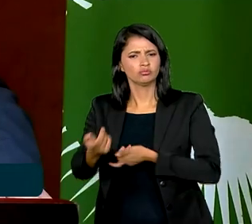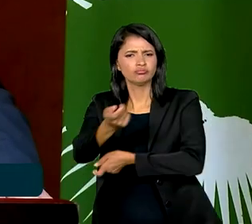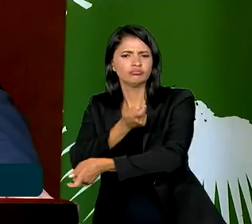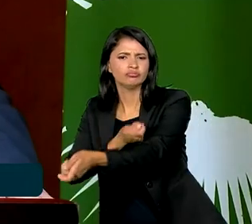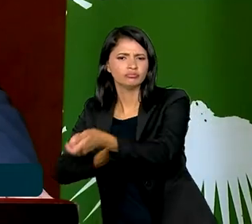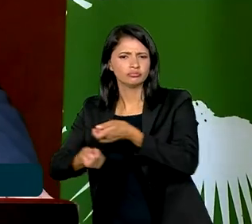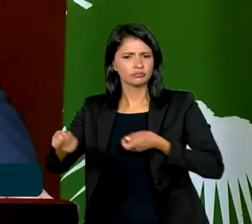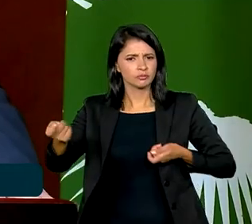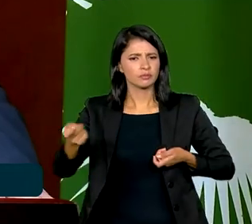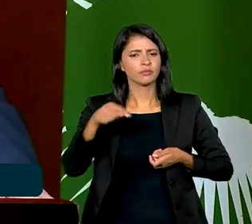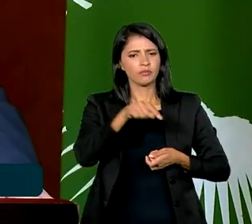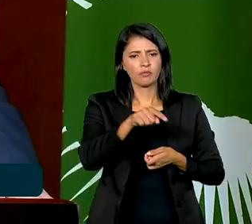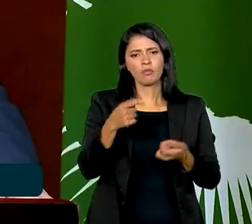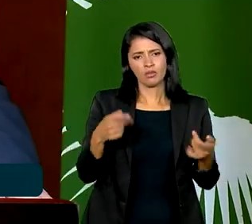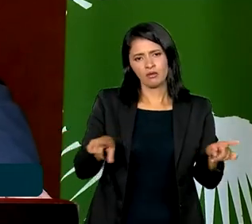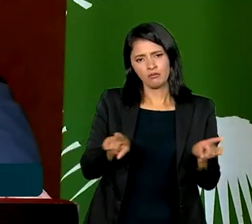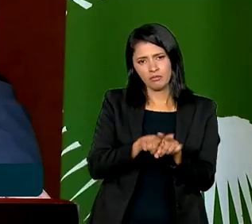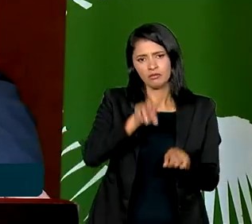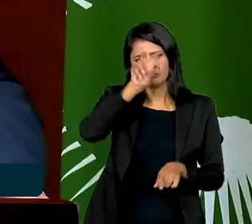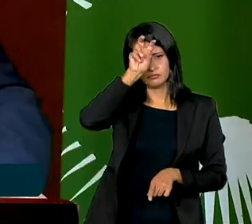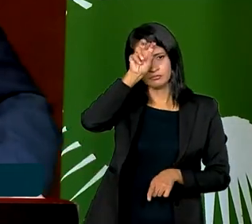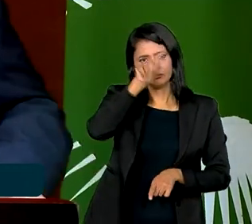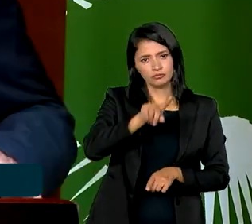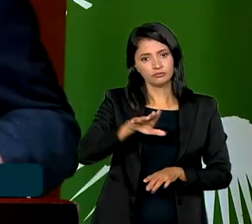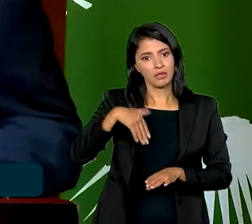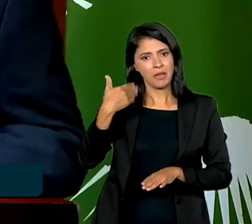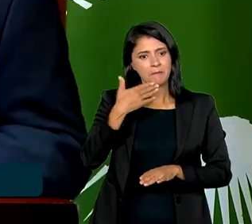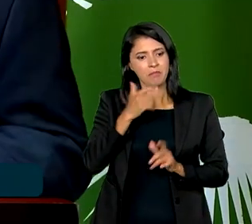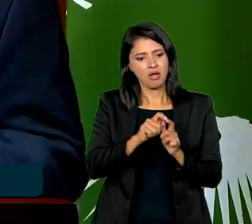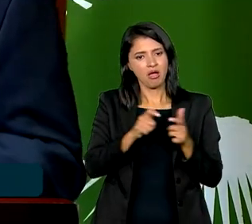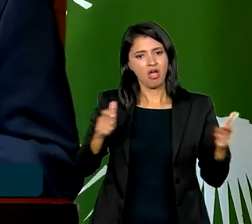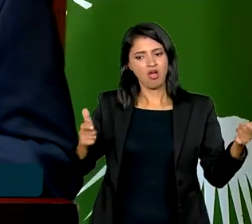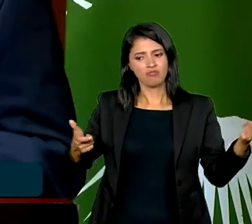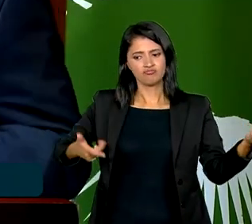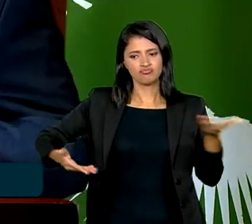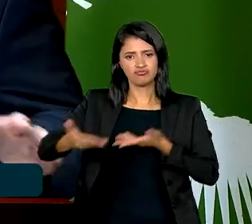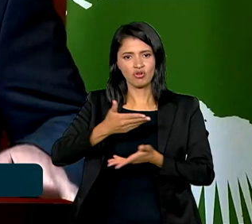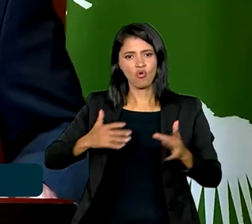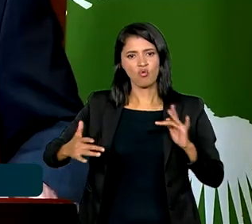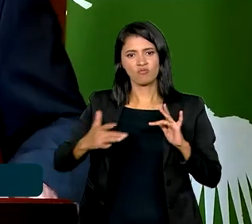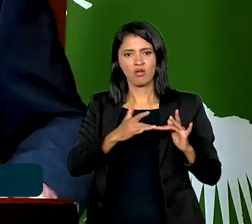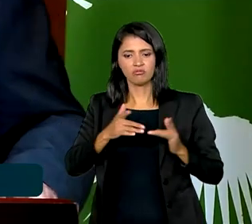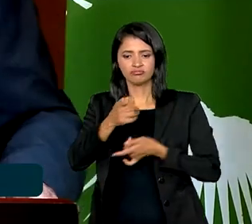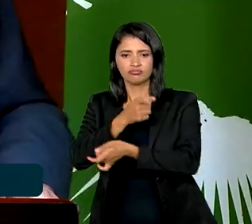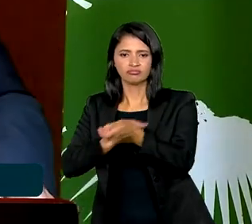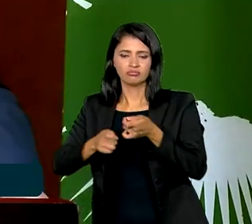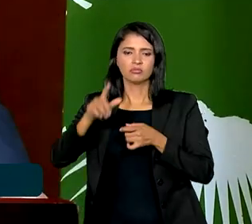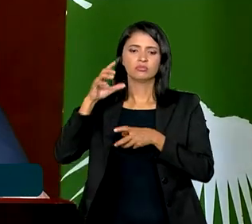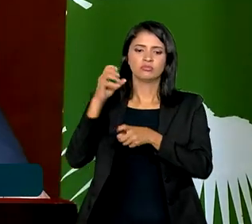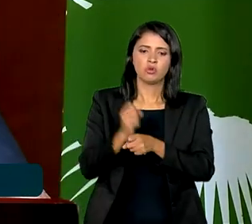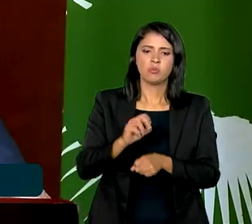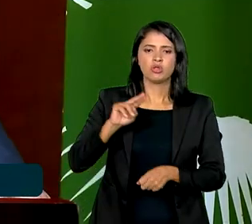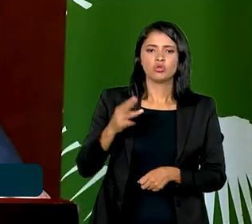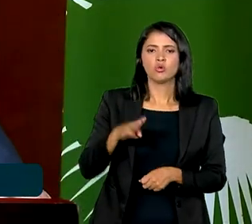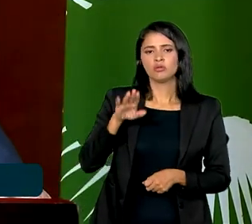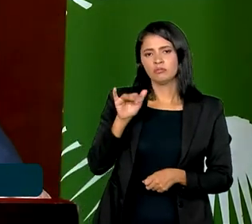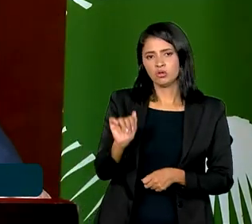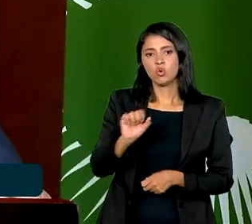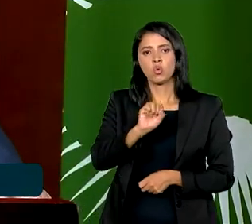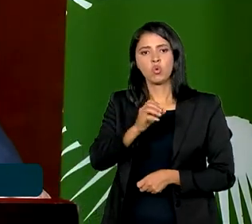Mesmo com o Egito, que é a nossa maior balança comercial na África, são 2,8 milhões